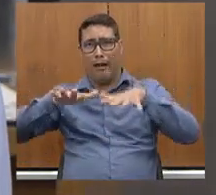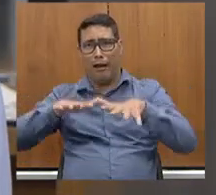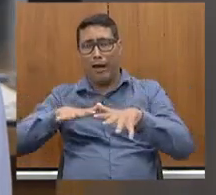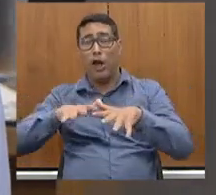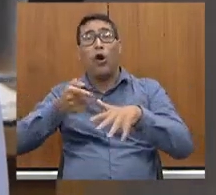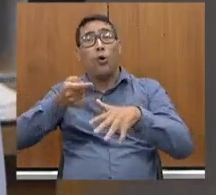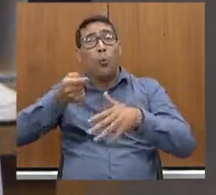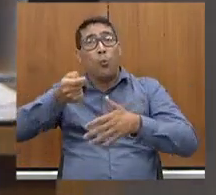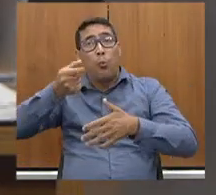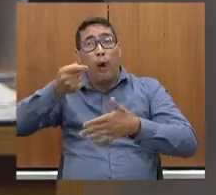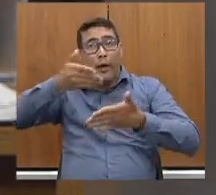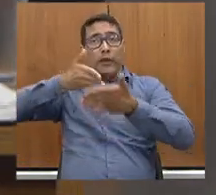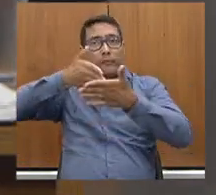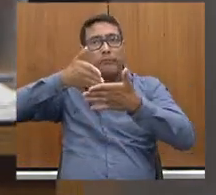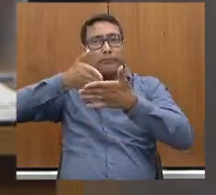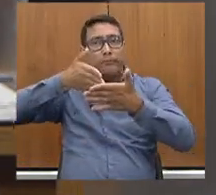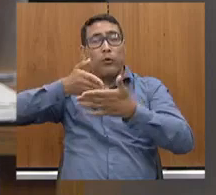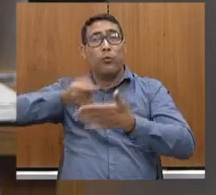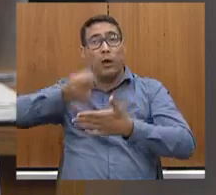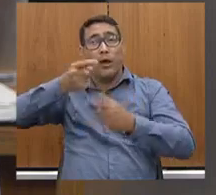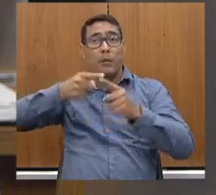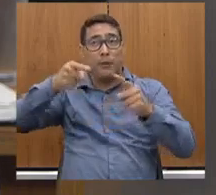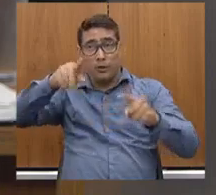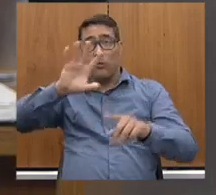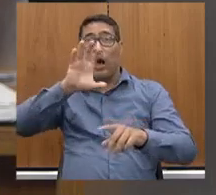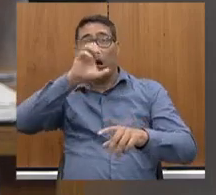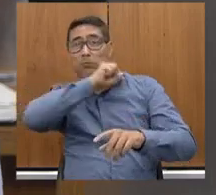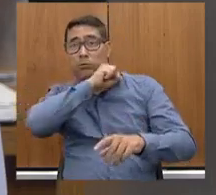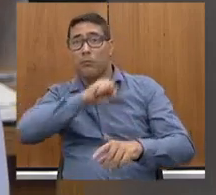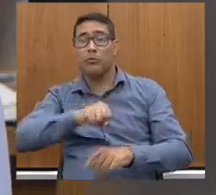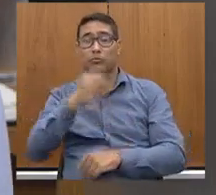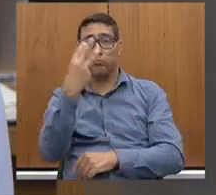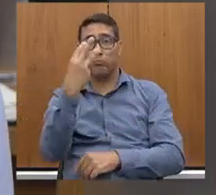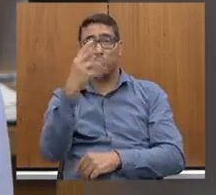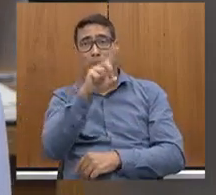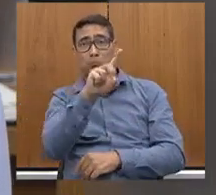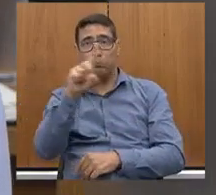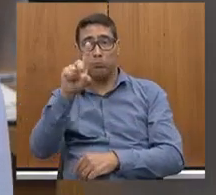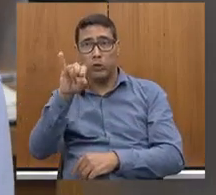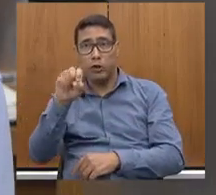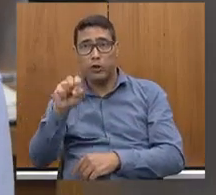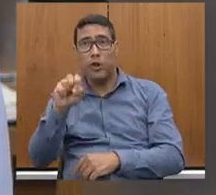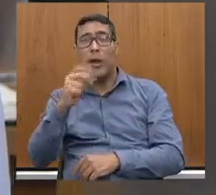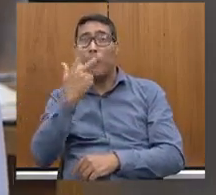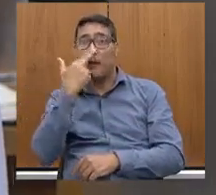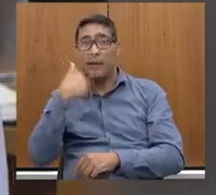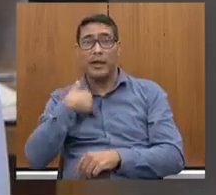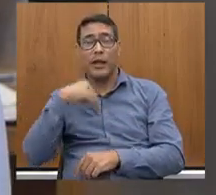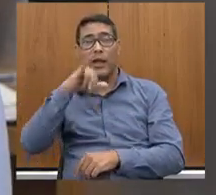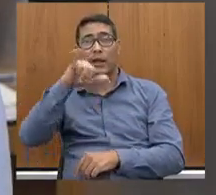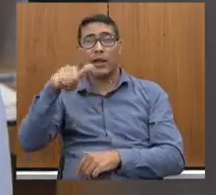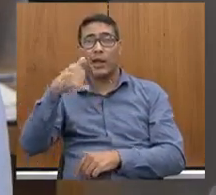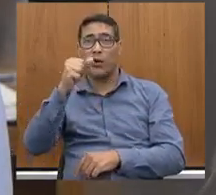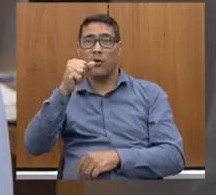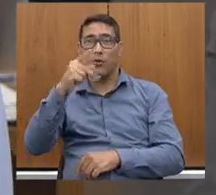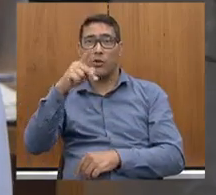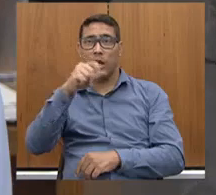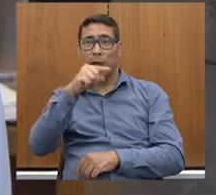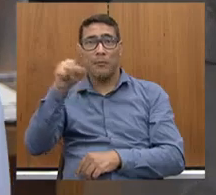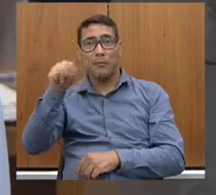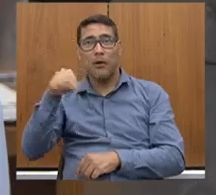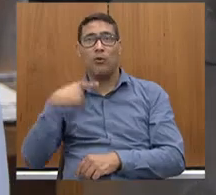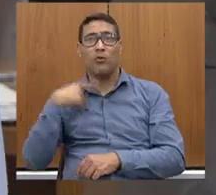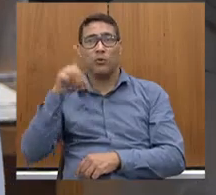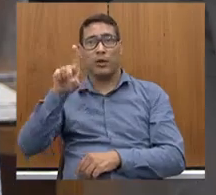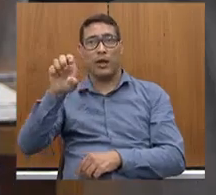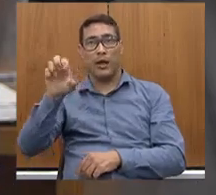ação rápida, juntamente com o Rodrigo, em três dias, parecia que era até o Japão. O DR já estava trabalhando